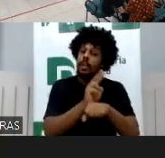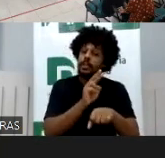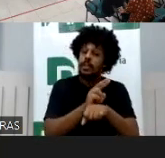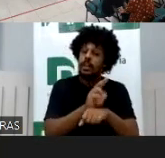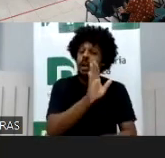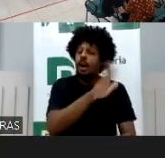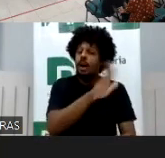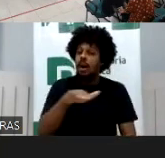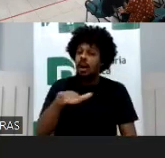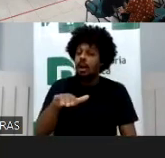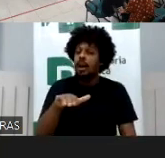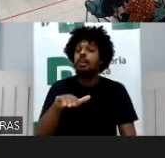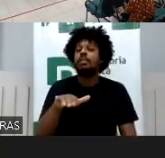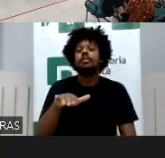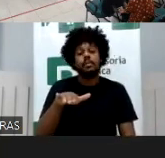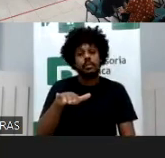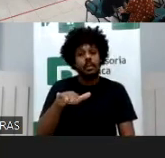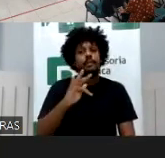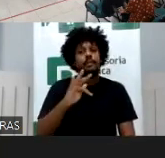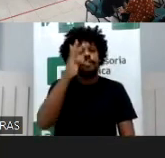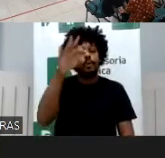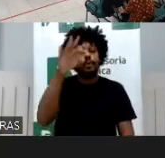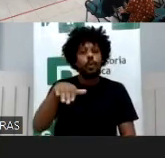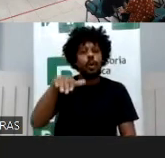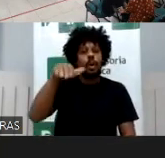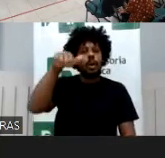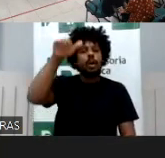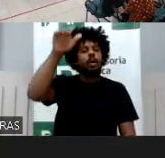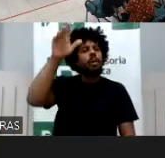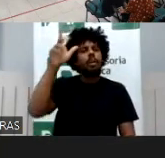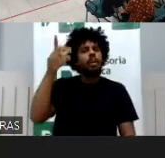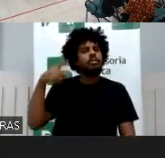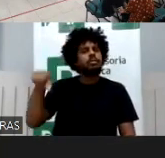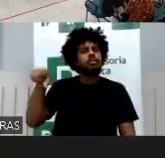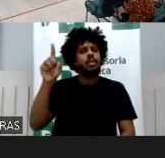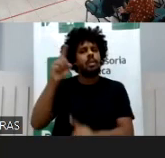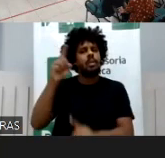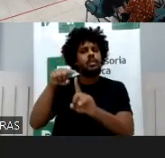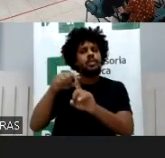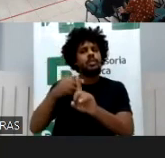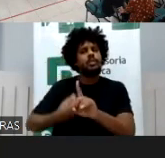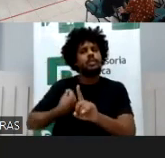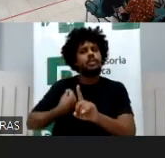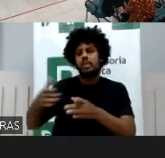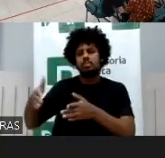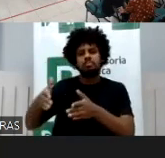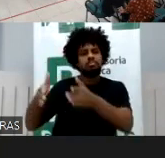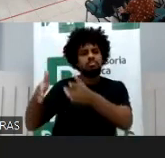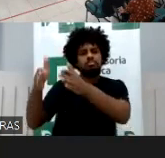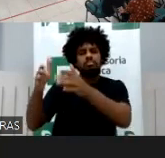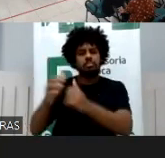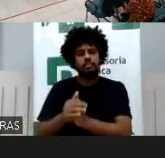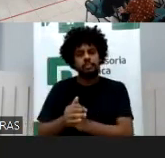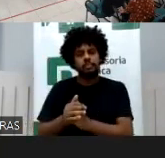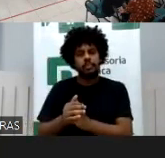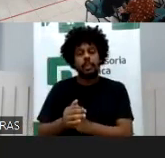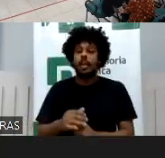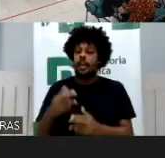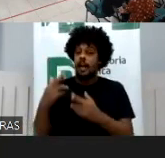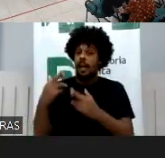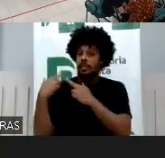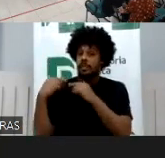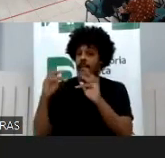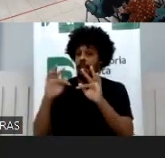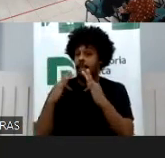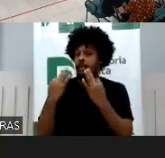ser adultas, ter capacidade civil e seguirem sozinhas. Então, o que ele tem de poder precisa ser raciocinado